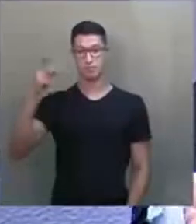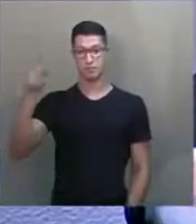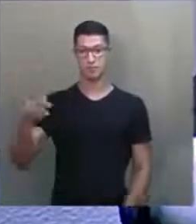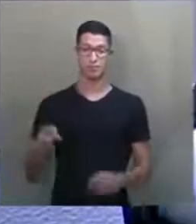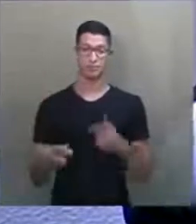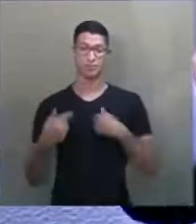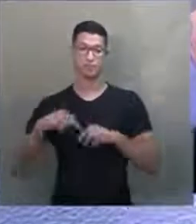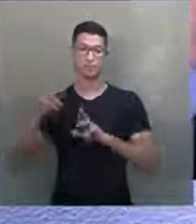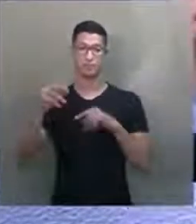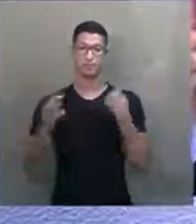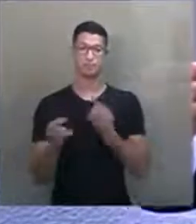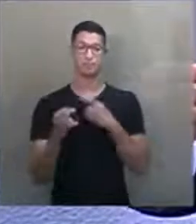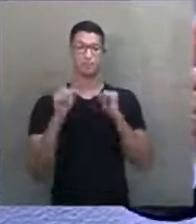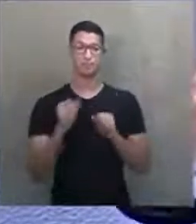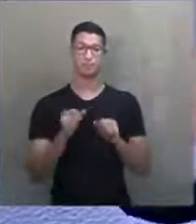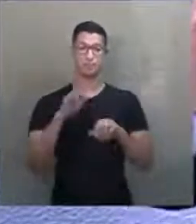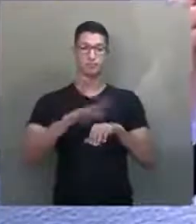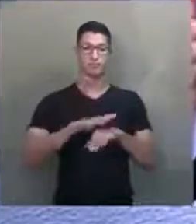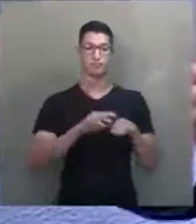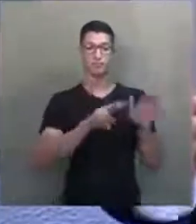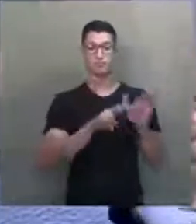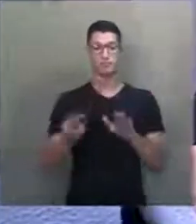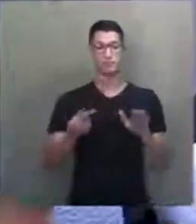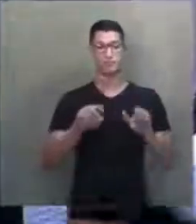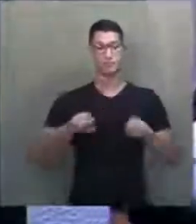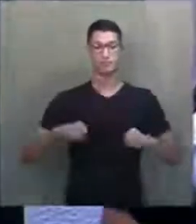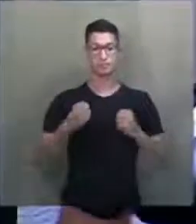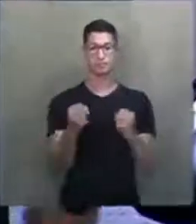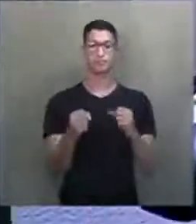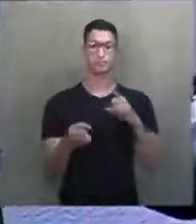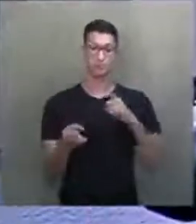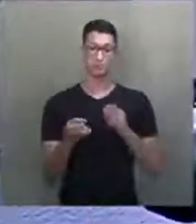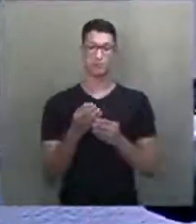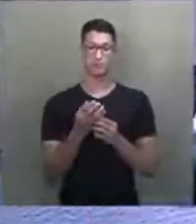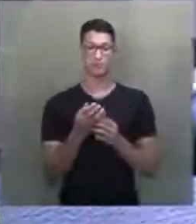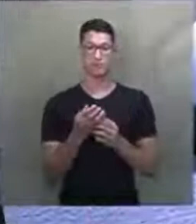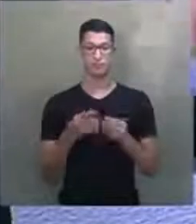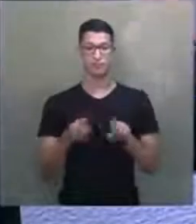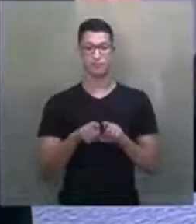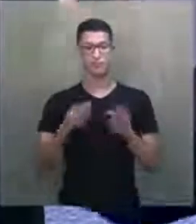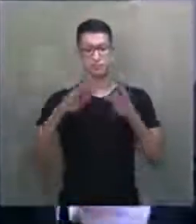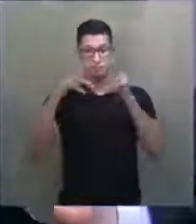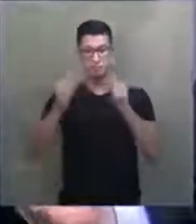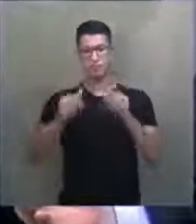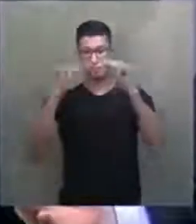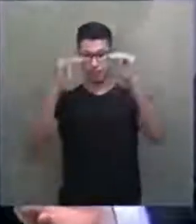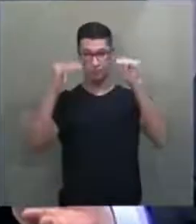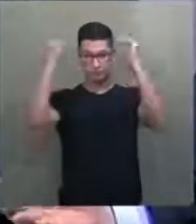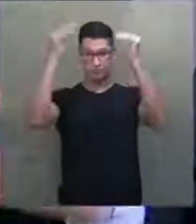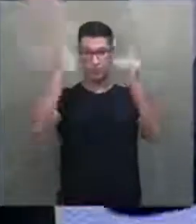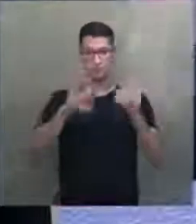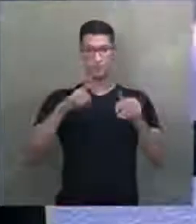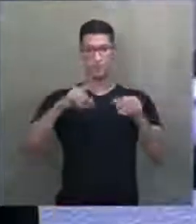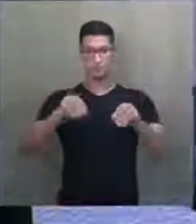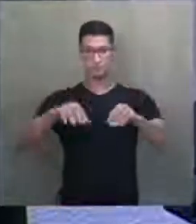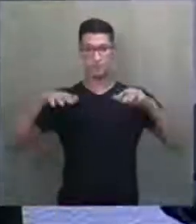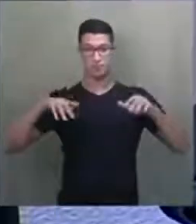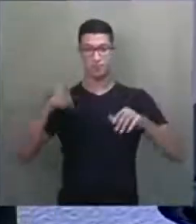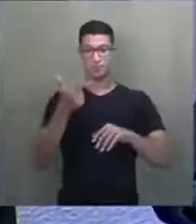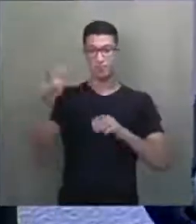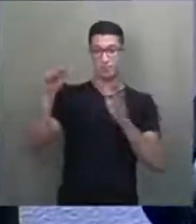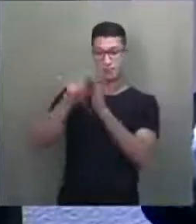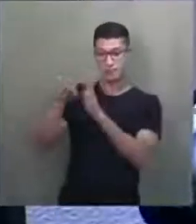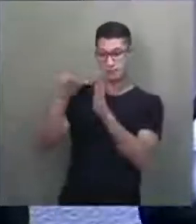Eu espero que a gente possa fazer da Semana do Esforço Concentrado, além de todas as autoridades que já temos no plenário, as outras